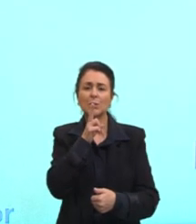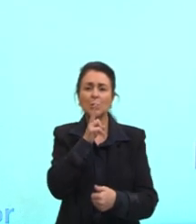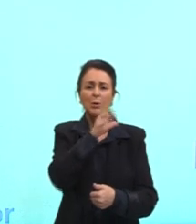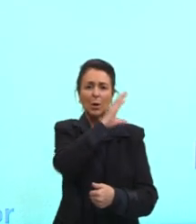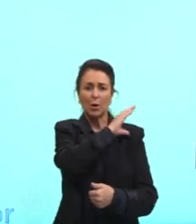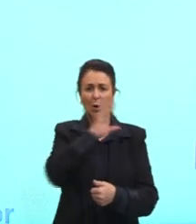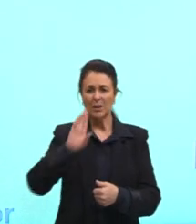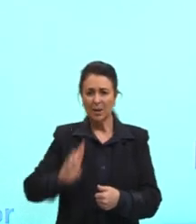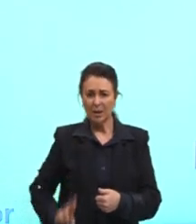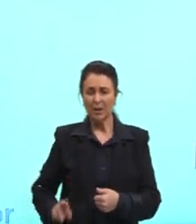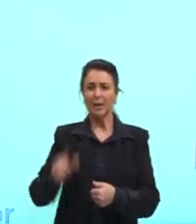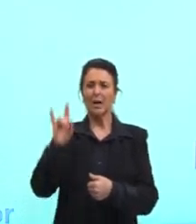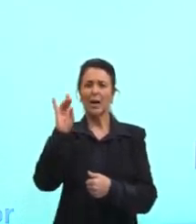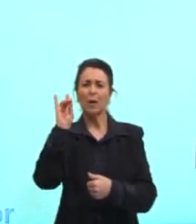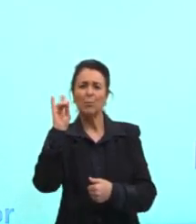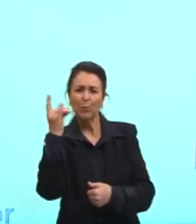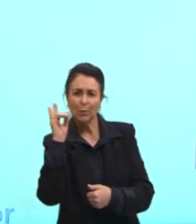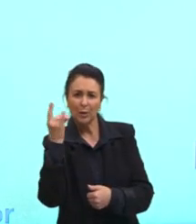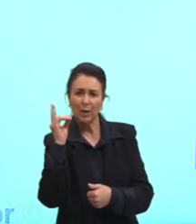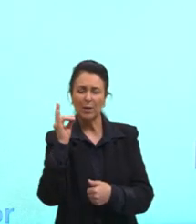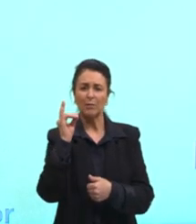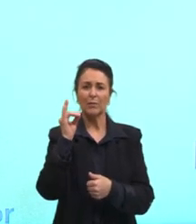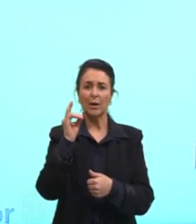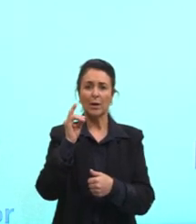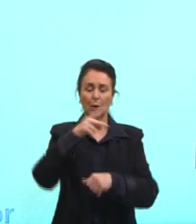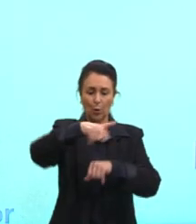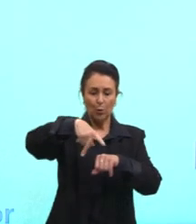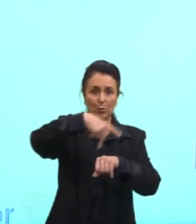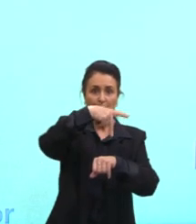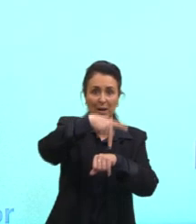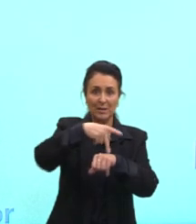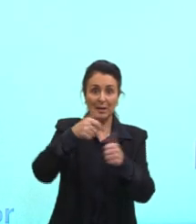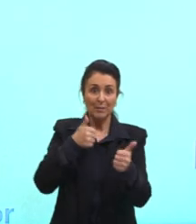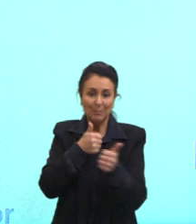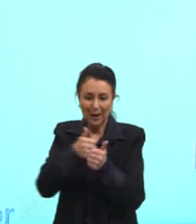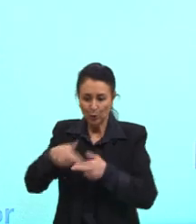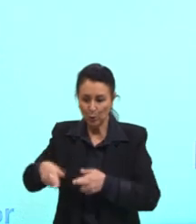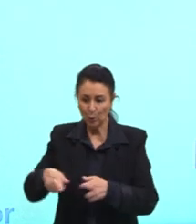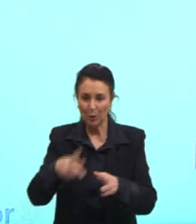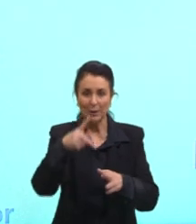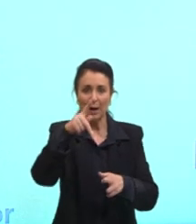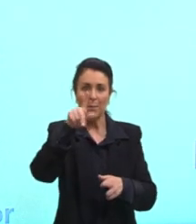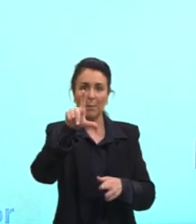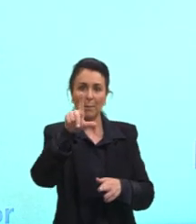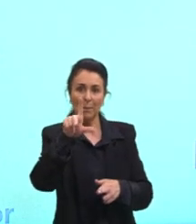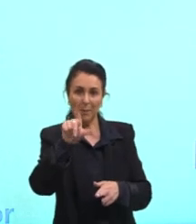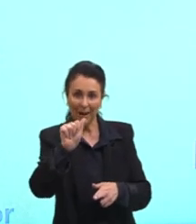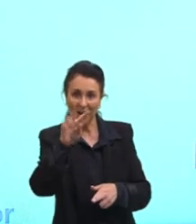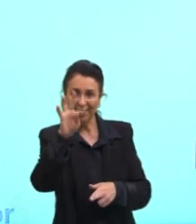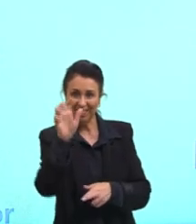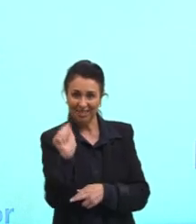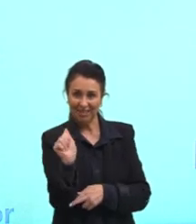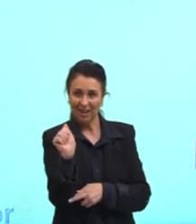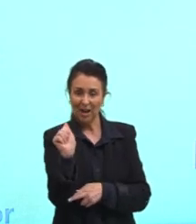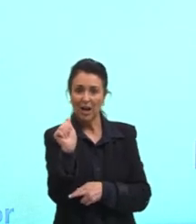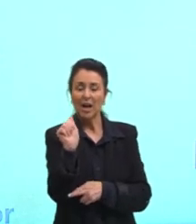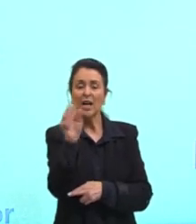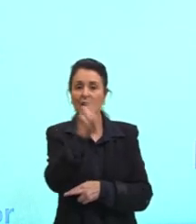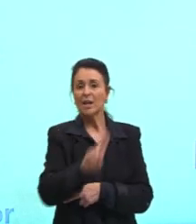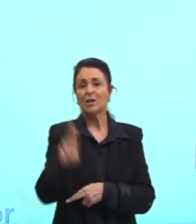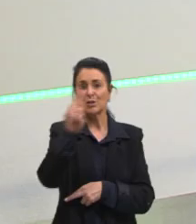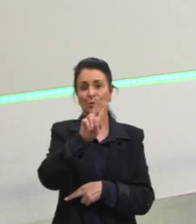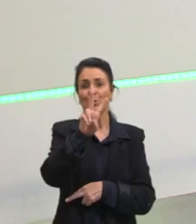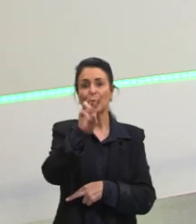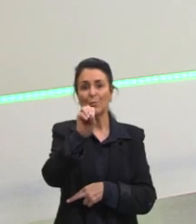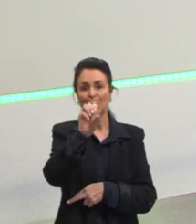de Bolívia. Então, os países Rio de Plata ou Rio Platenses são os principais que vão utilizar o boceio.